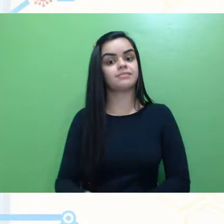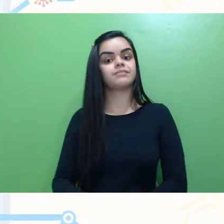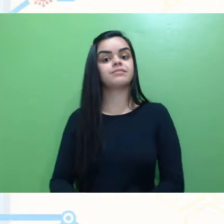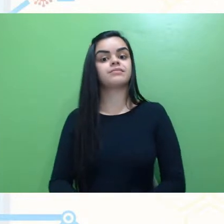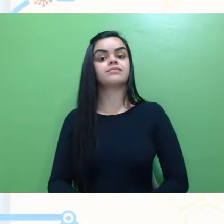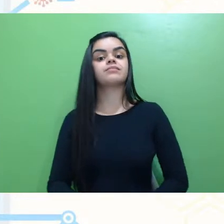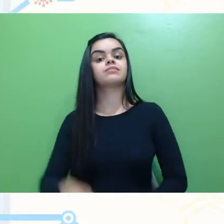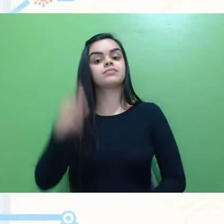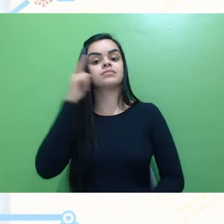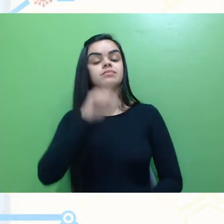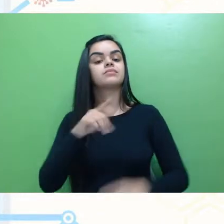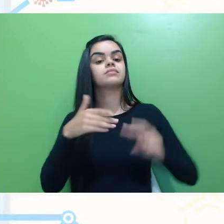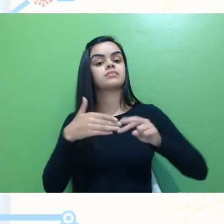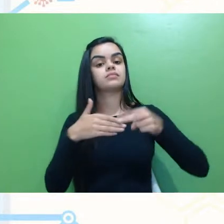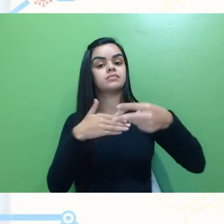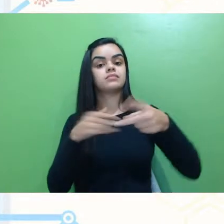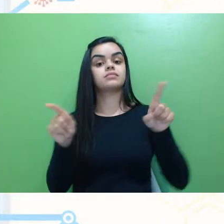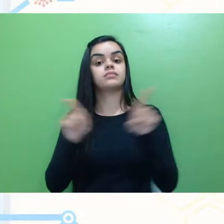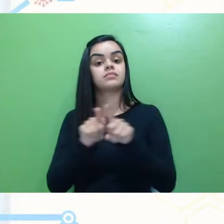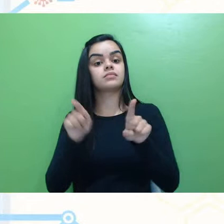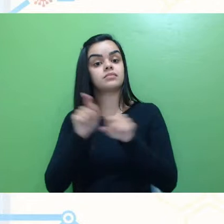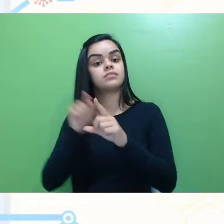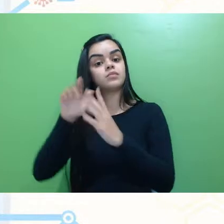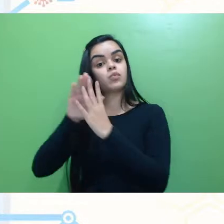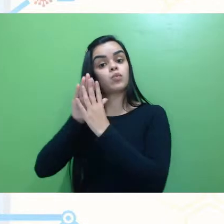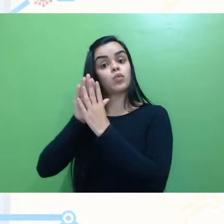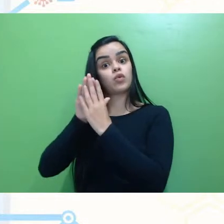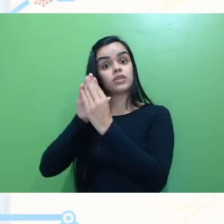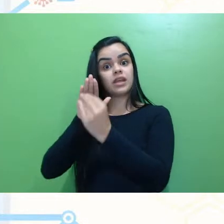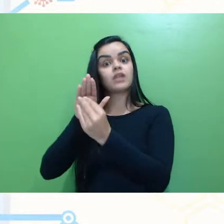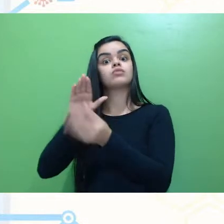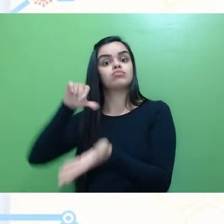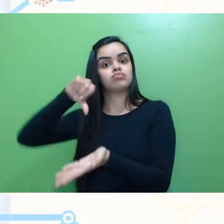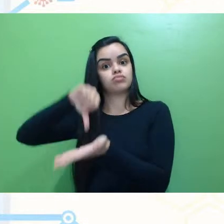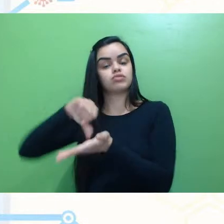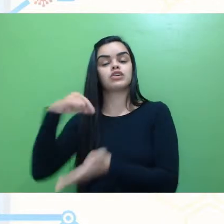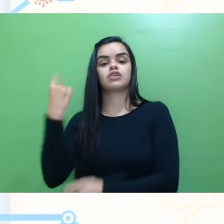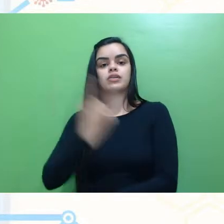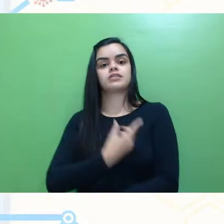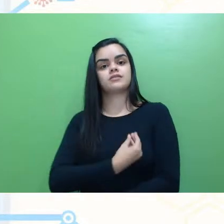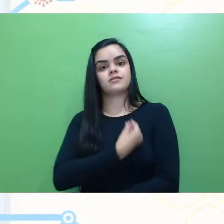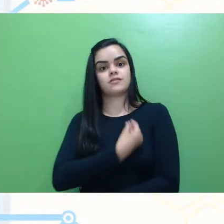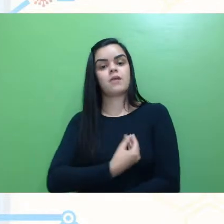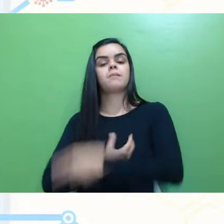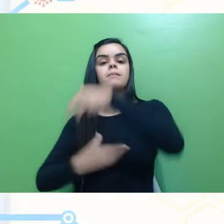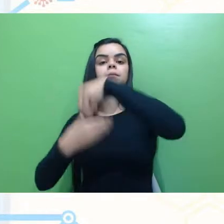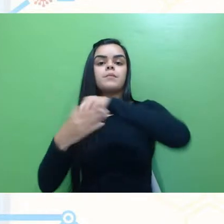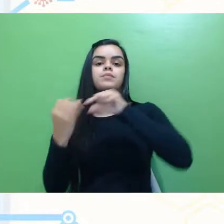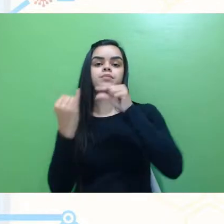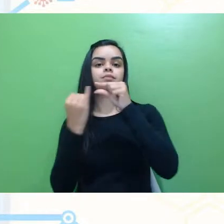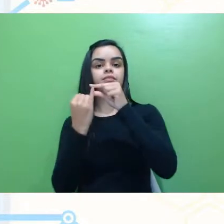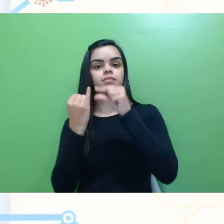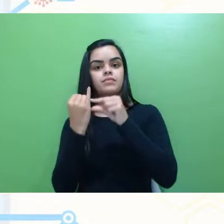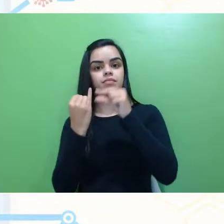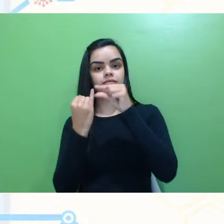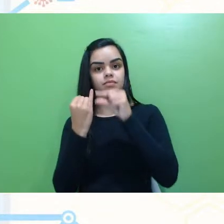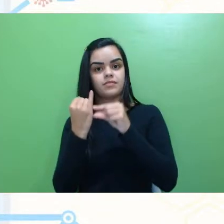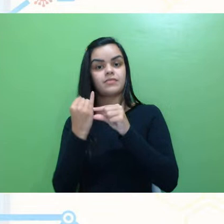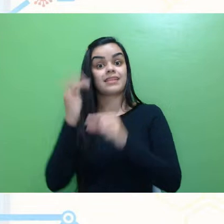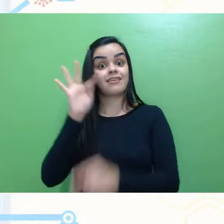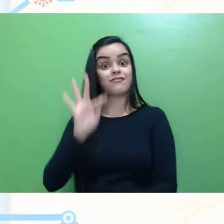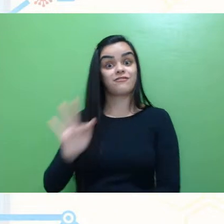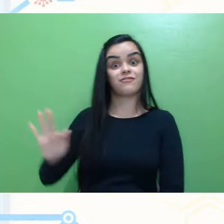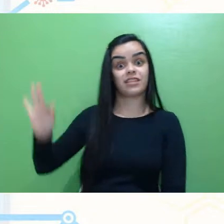sendo uma consequência do modelo de instituição em que estamos, né, que é um instituto federal, pertencente à rede federal